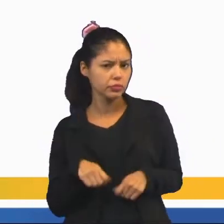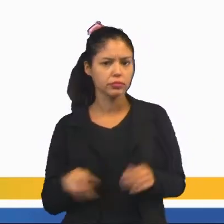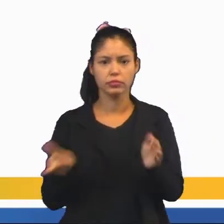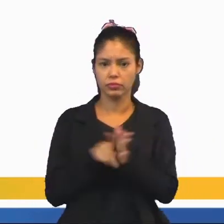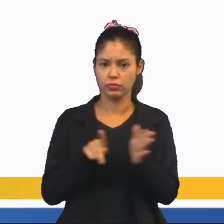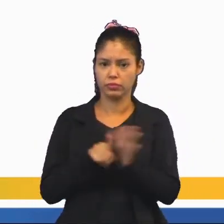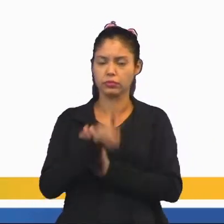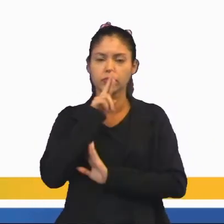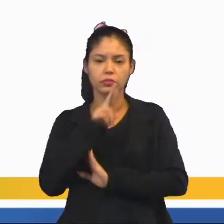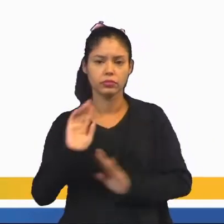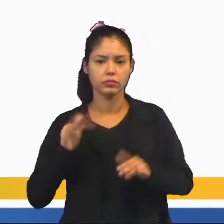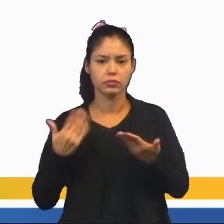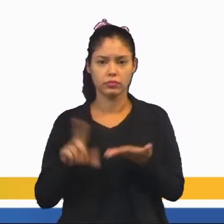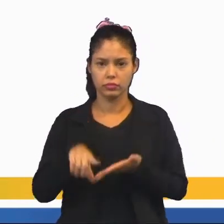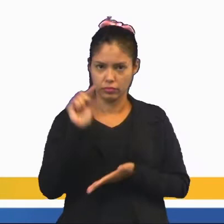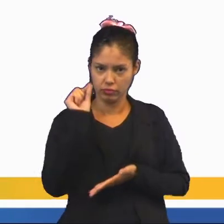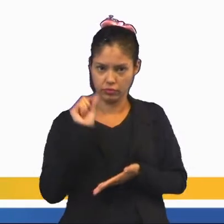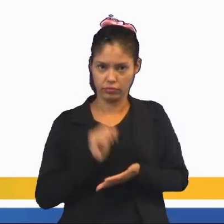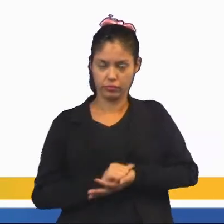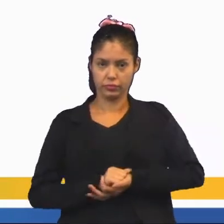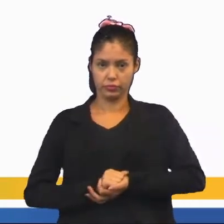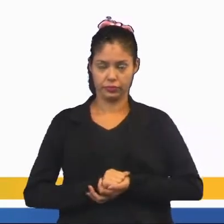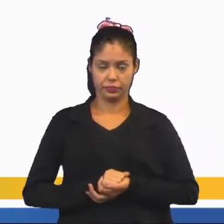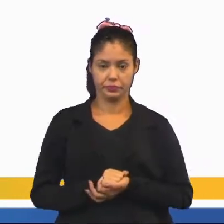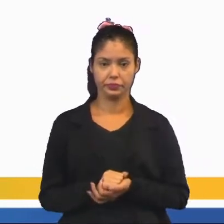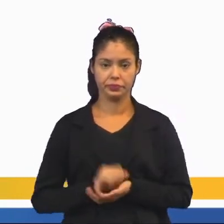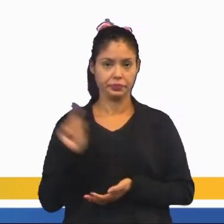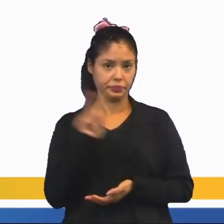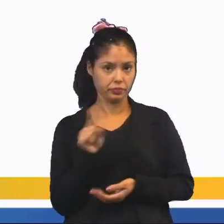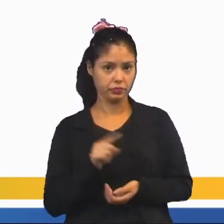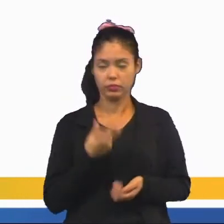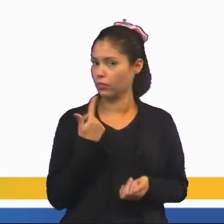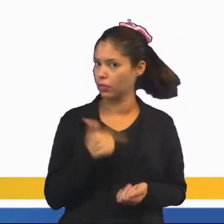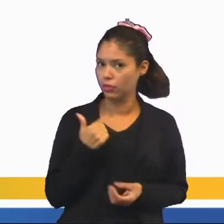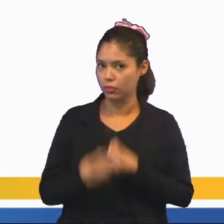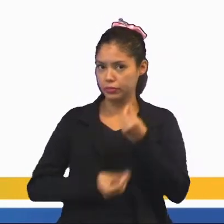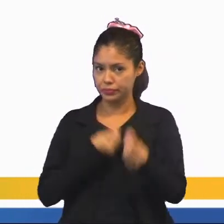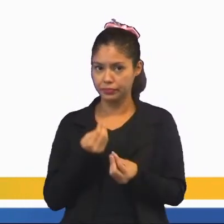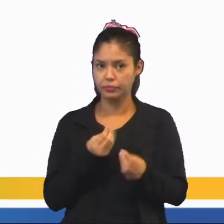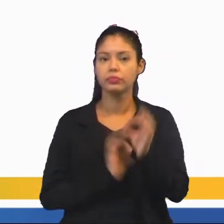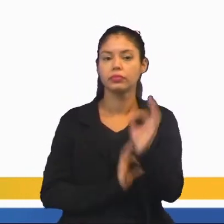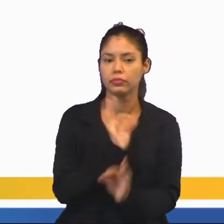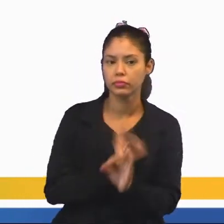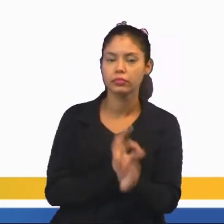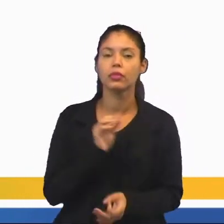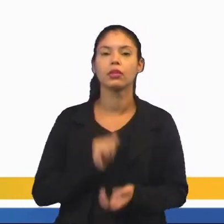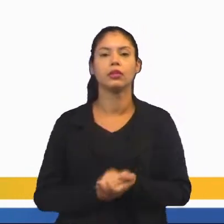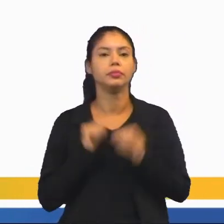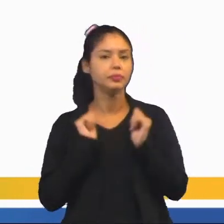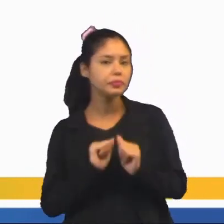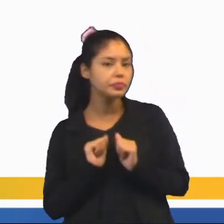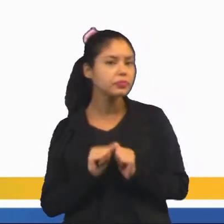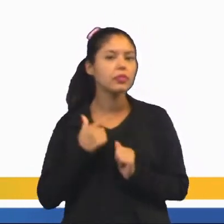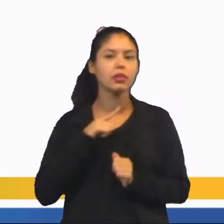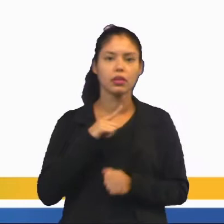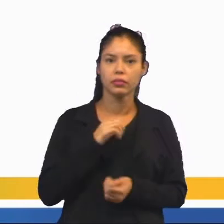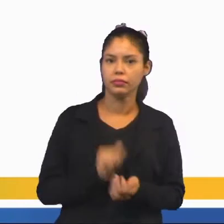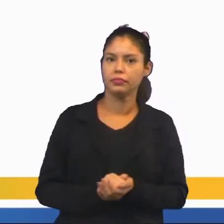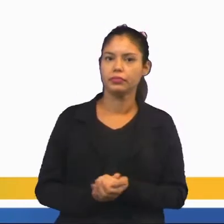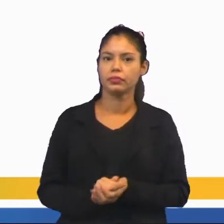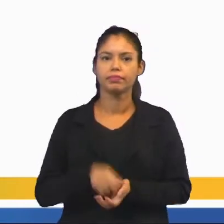possível determinar qual o resultado de cada lançamento? Não, nós não temos como montar, né? Nós temos, assim, uma